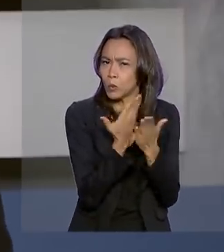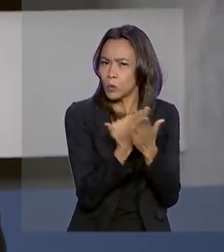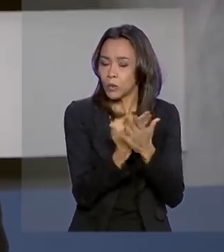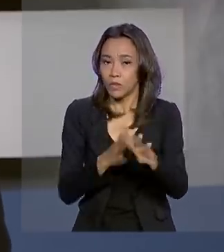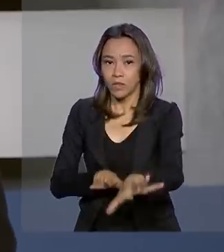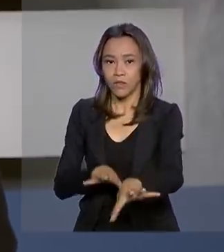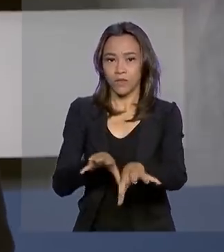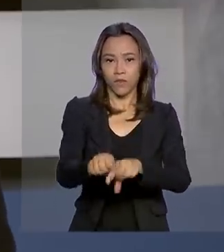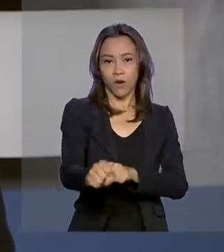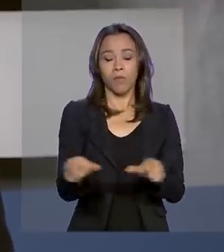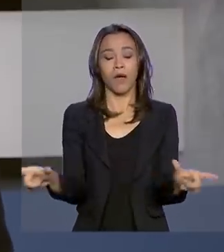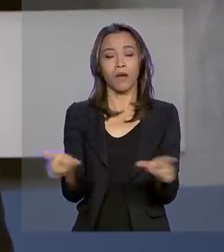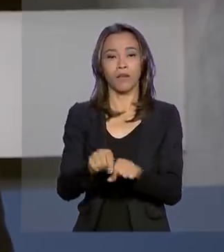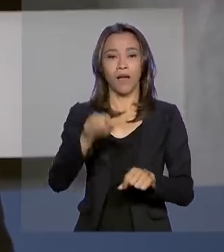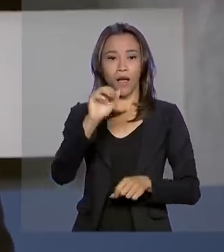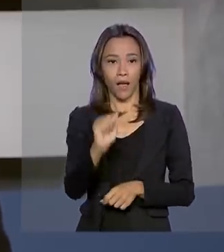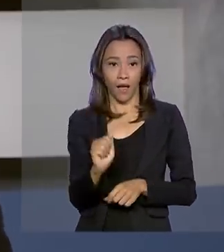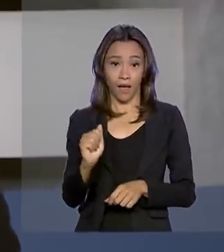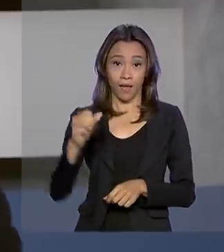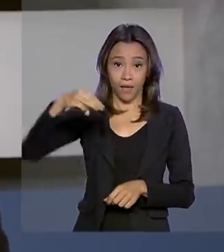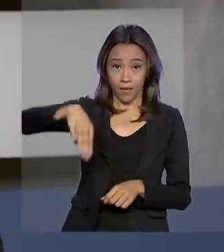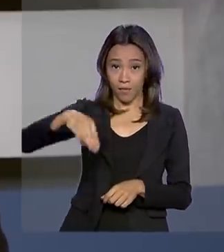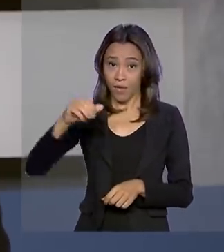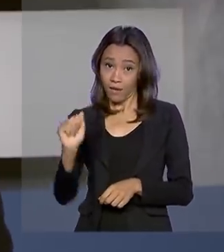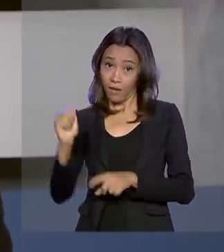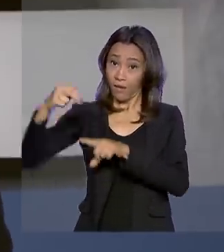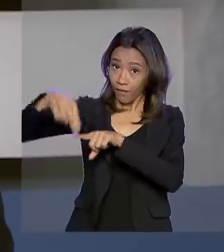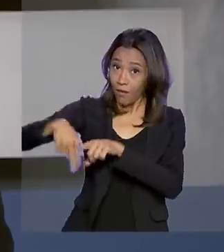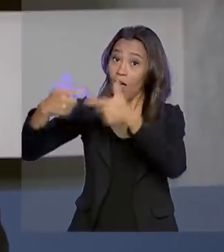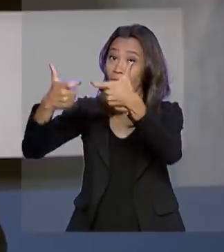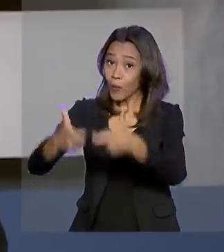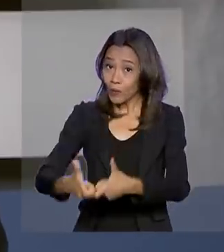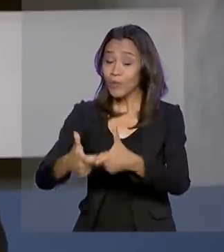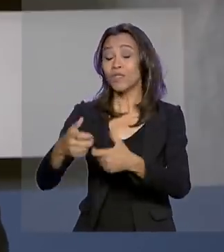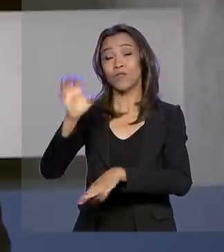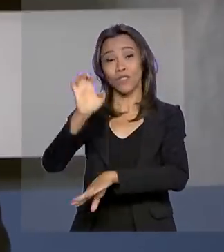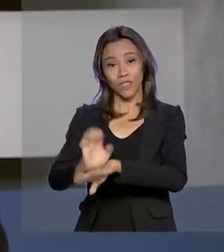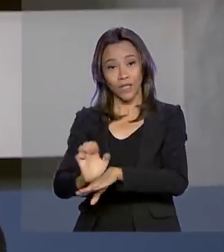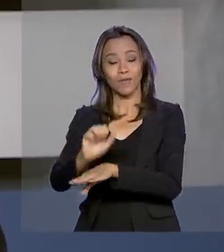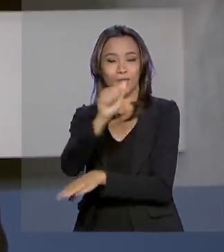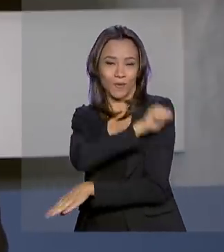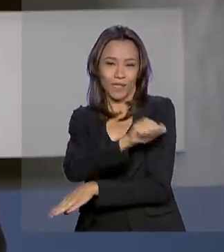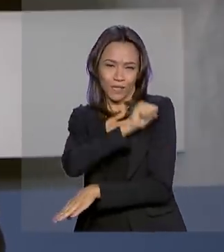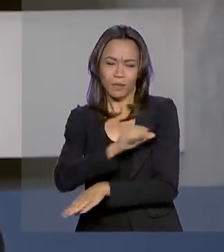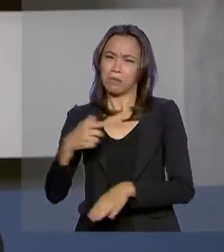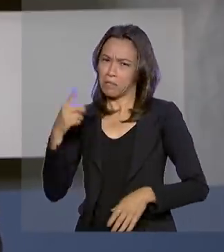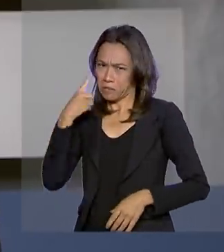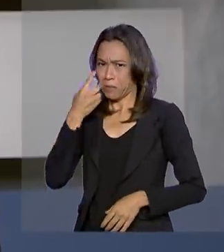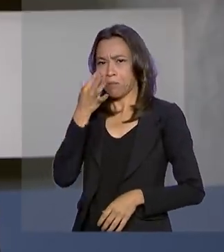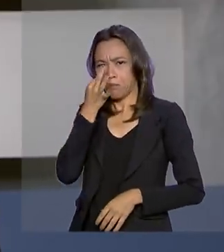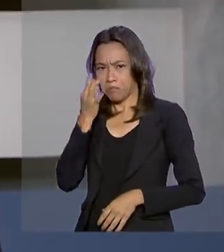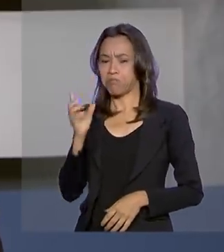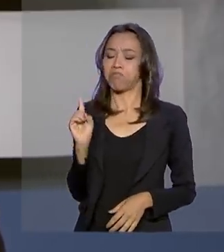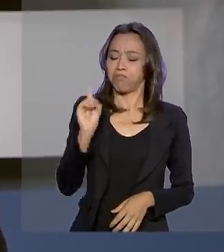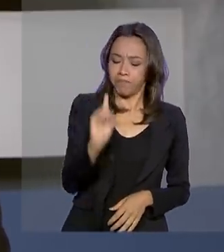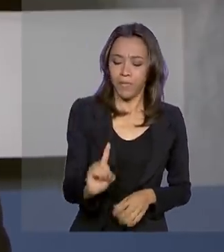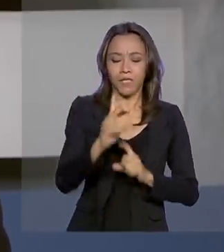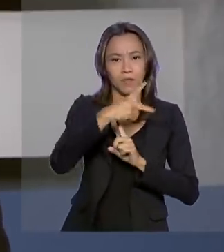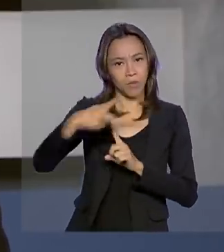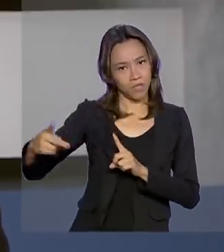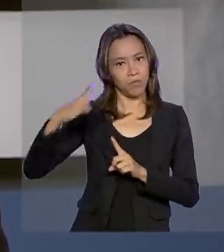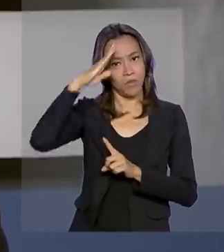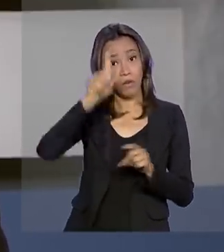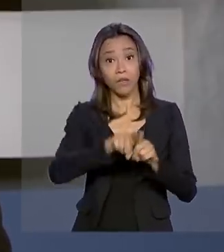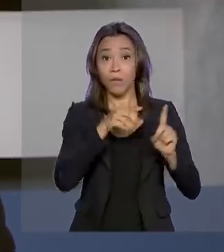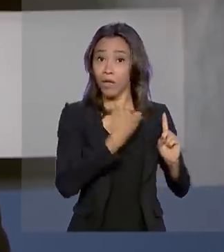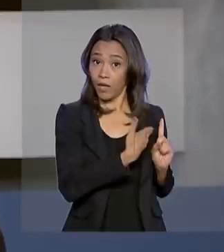Academia Militar das Agulhas Negras, em Resende, no Rio de Janeiro. E a formatura contou com a presença do presidente Jair Bolsonaro e também do